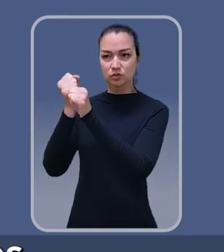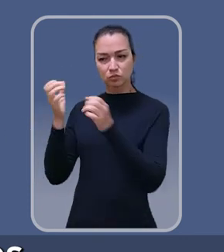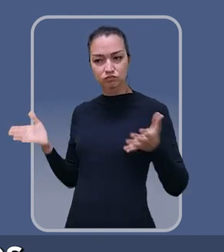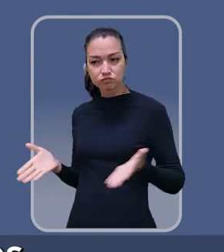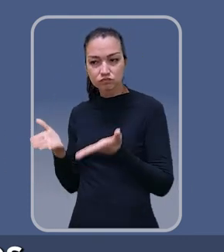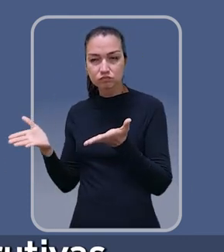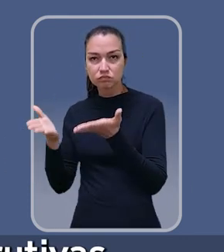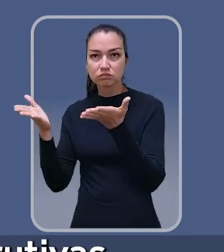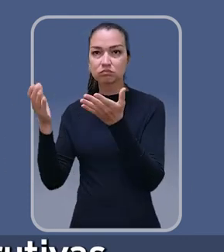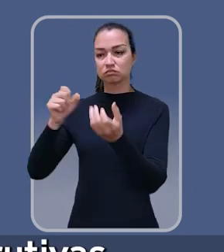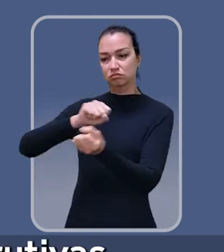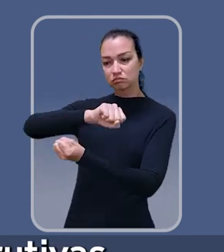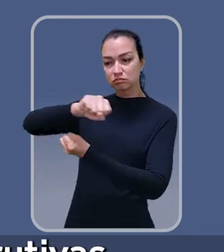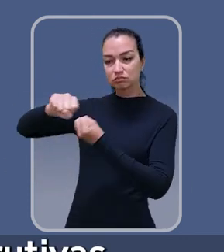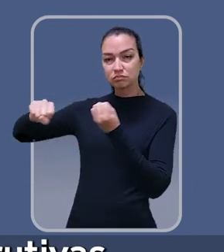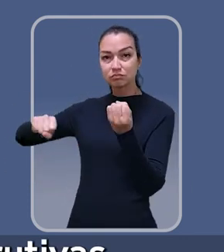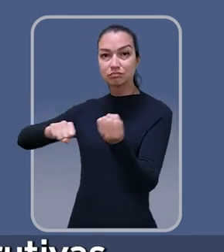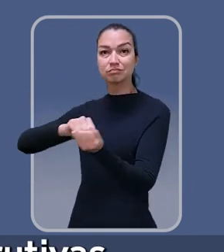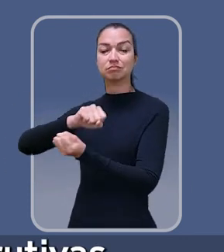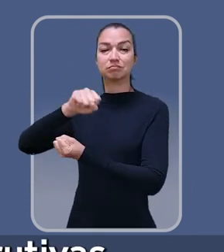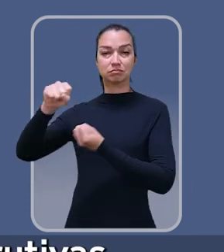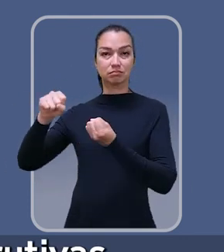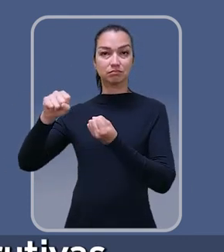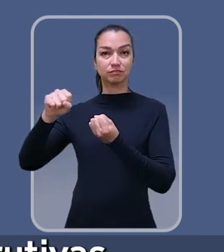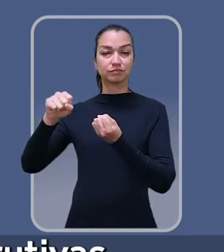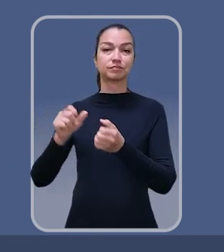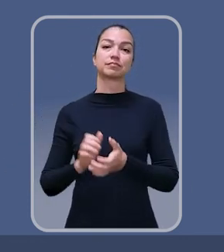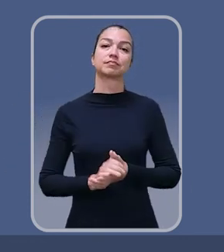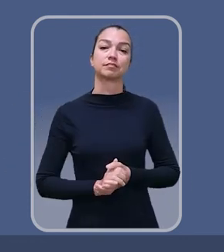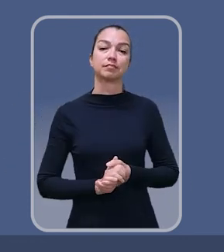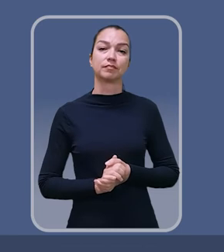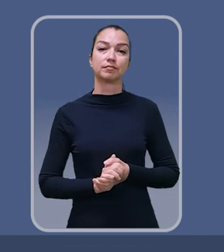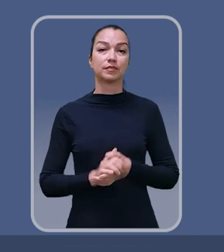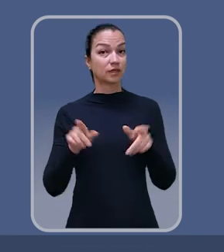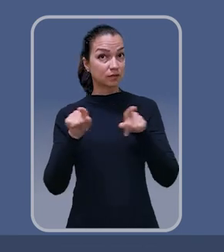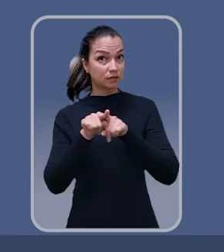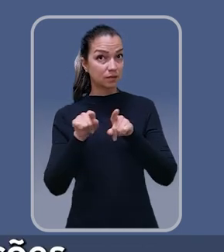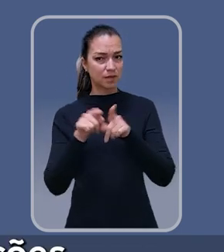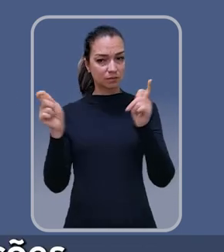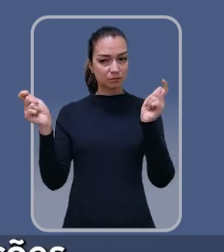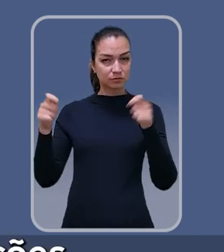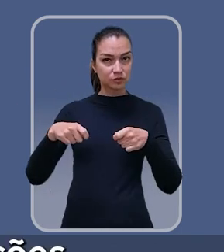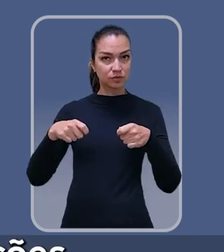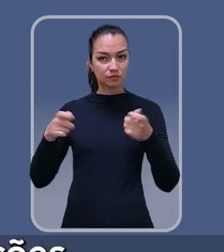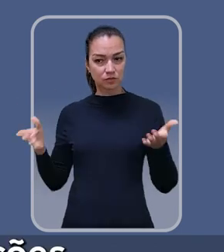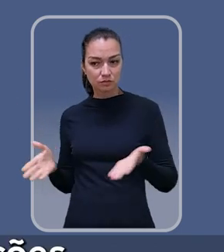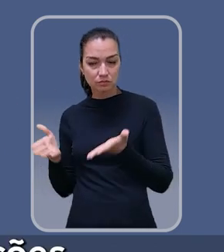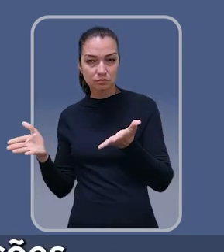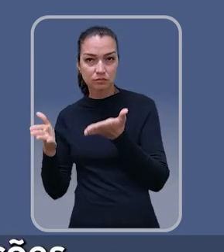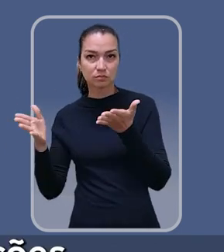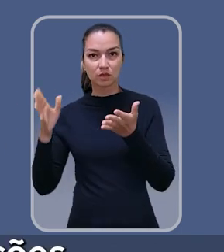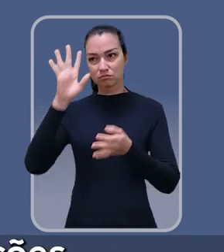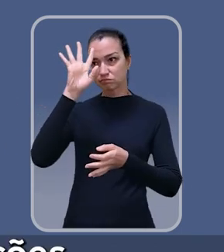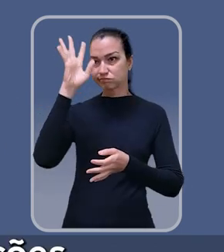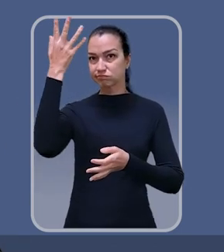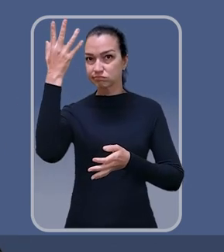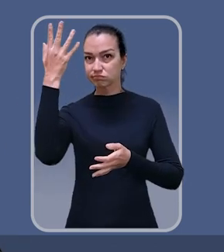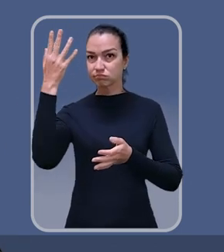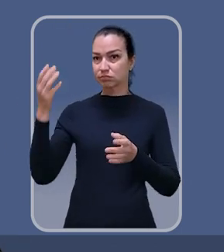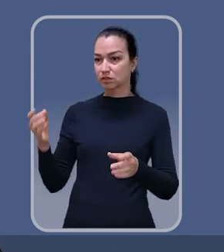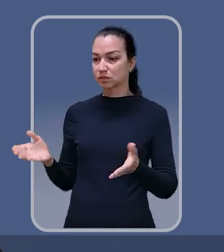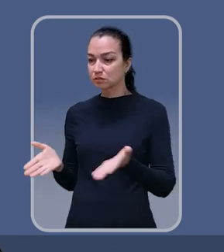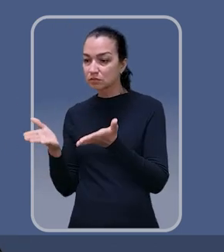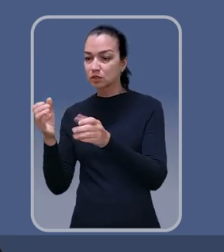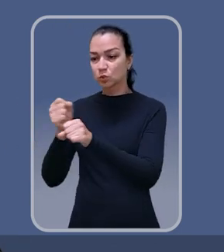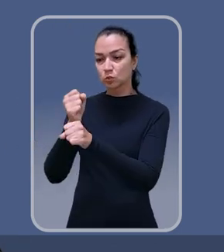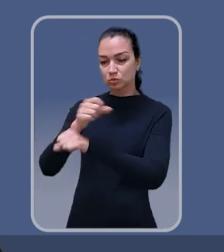empreendimentos serem estimulados a soluções construtivas mais sustentáveis. Também é possível estimular soluções mais